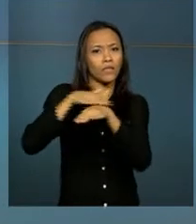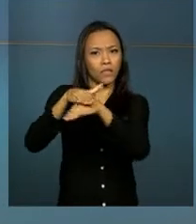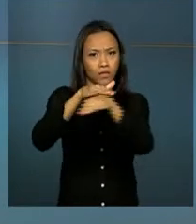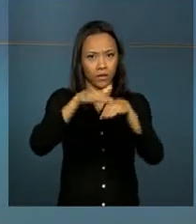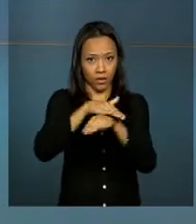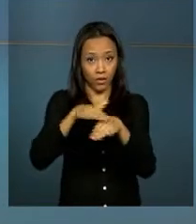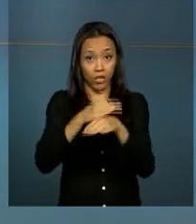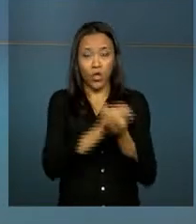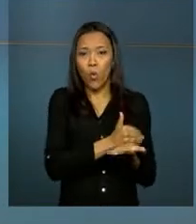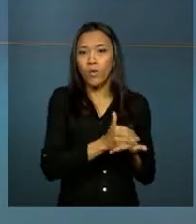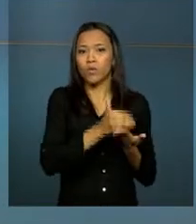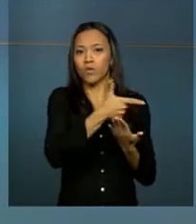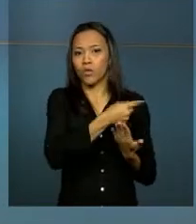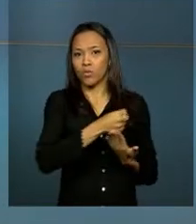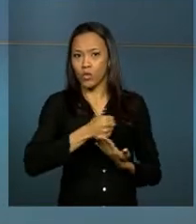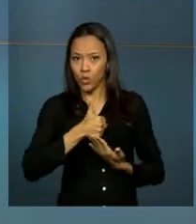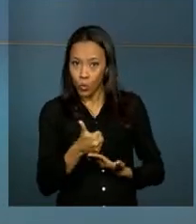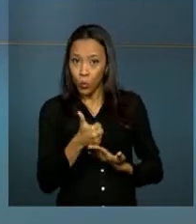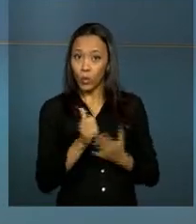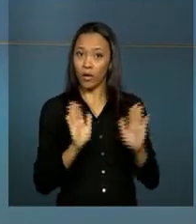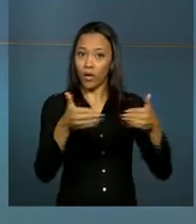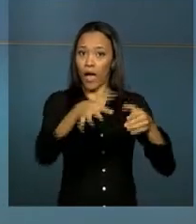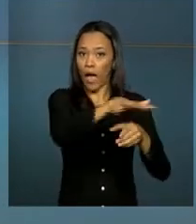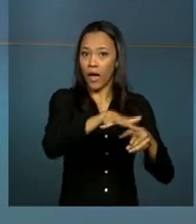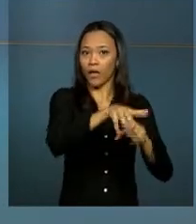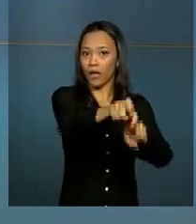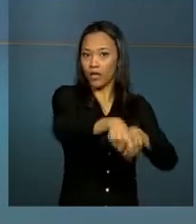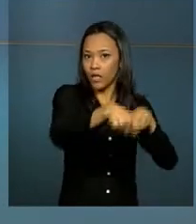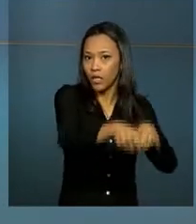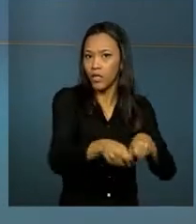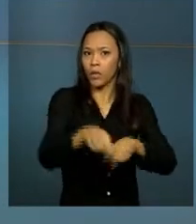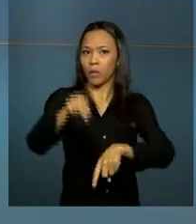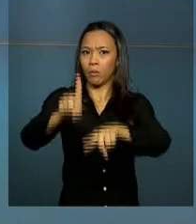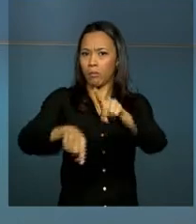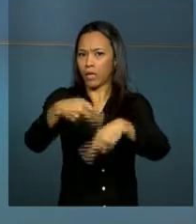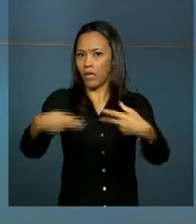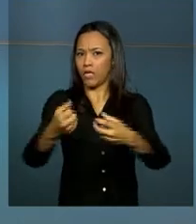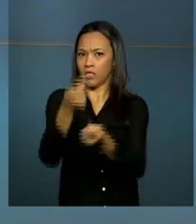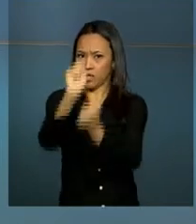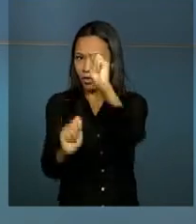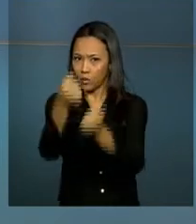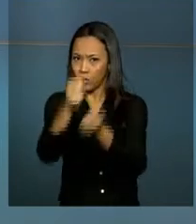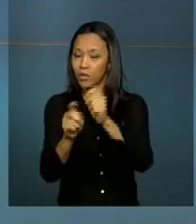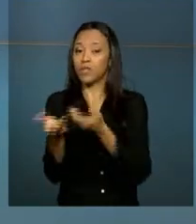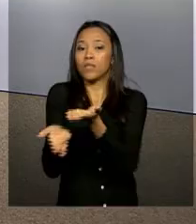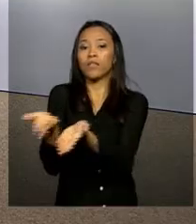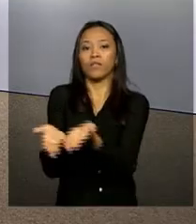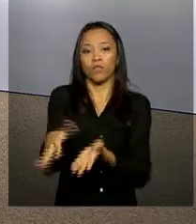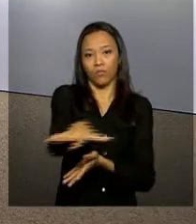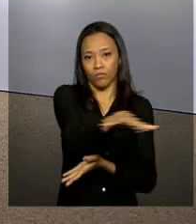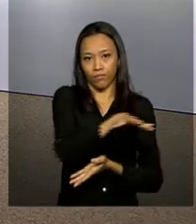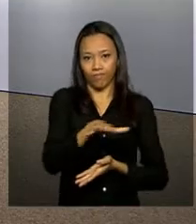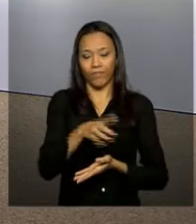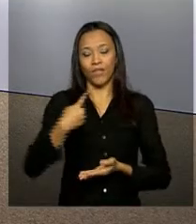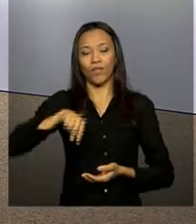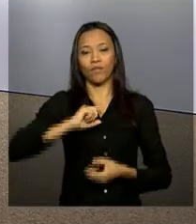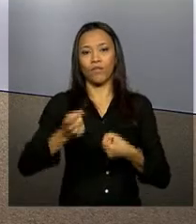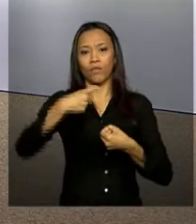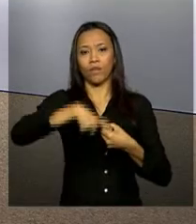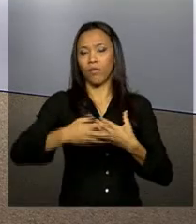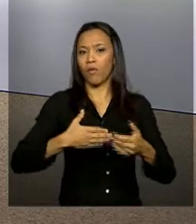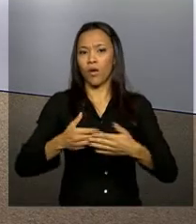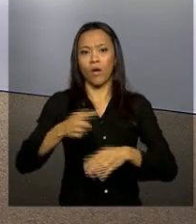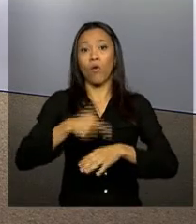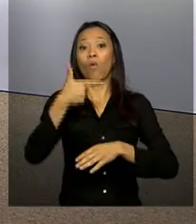em 2001, com ênfase nas áreas agrícola, de bens industriais e de serviços. E nós podemos voltar